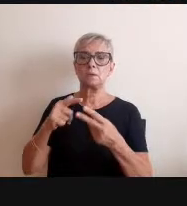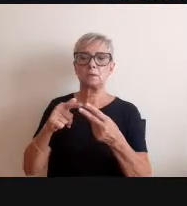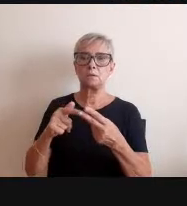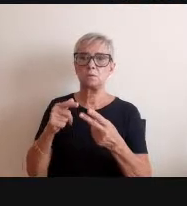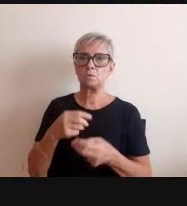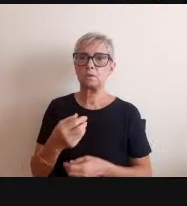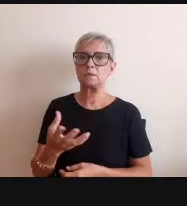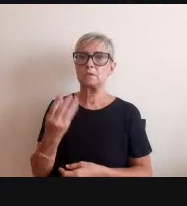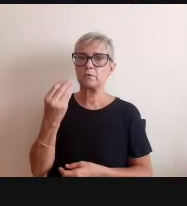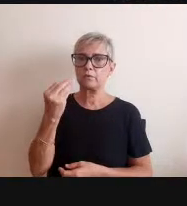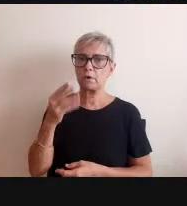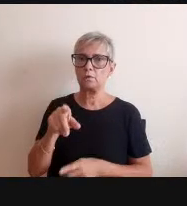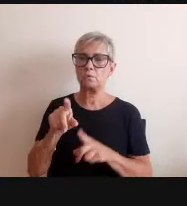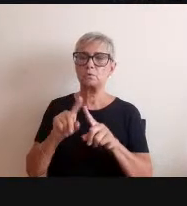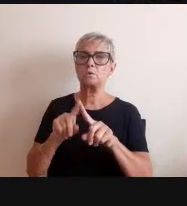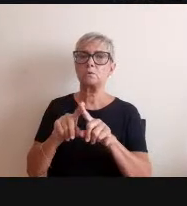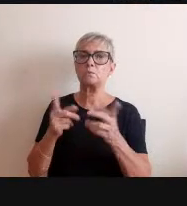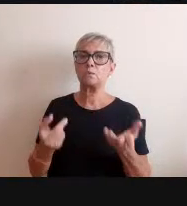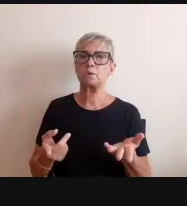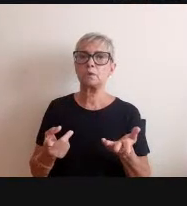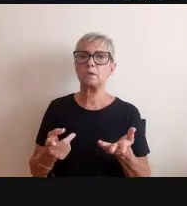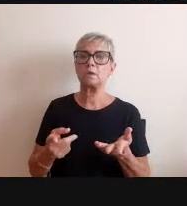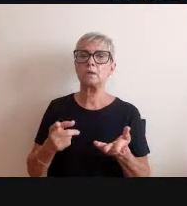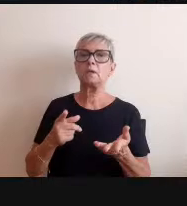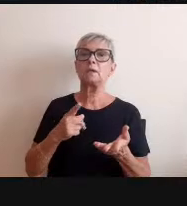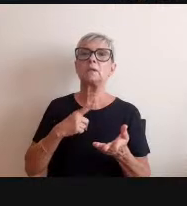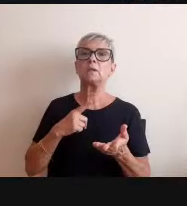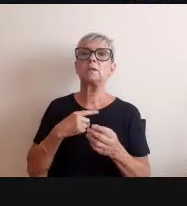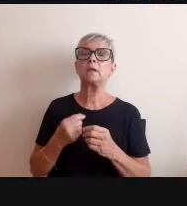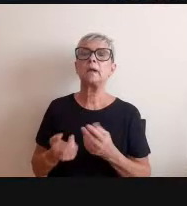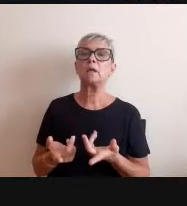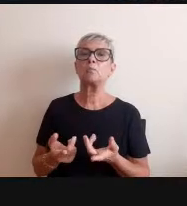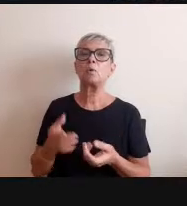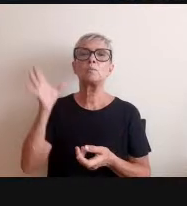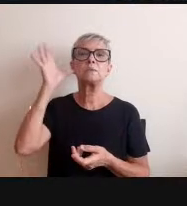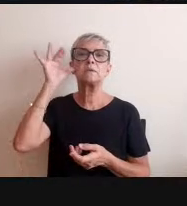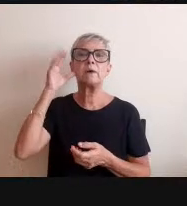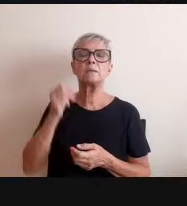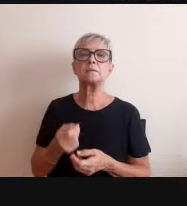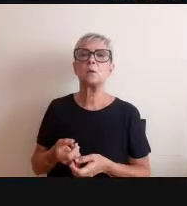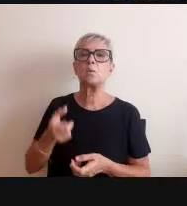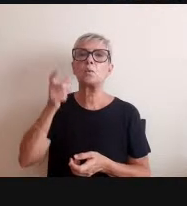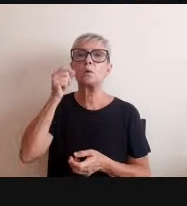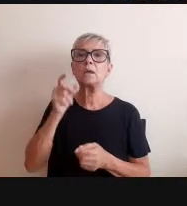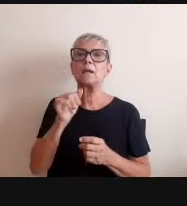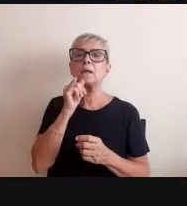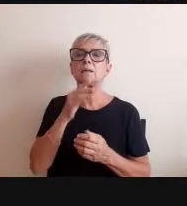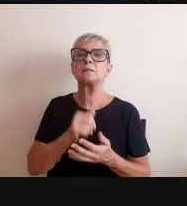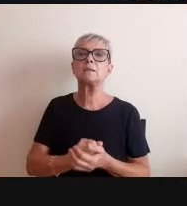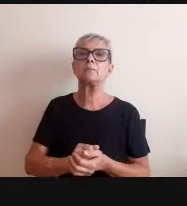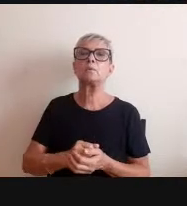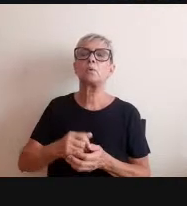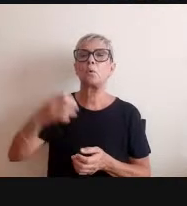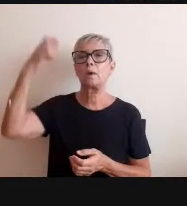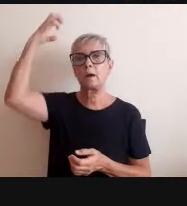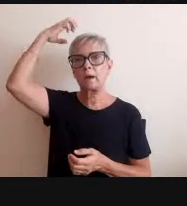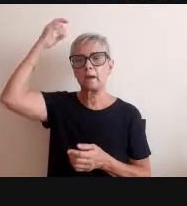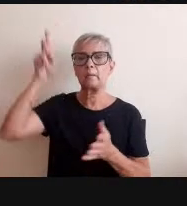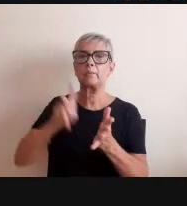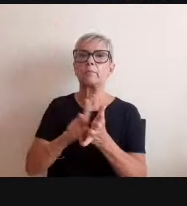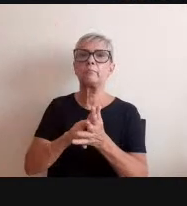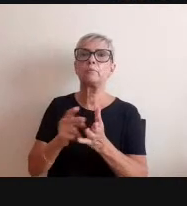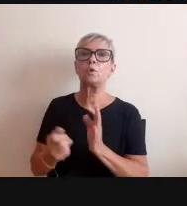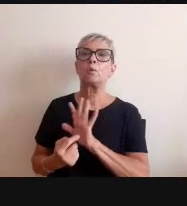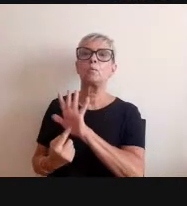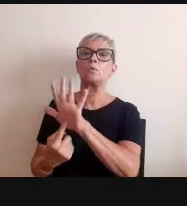porque tem um dado curioso né o Satyat de Rei ele dirige um filme